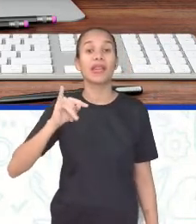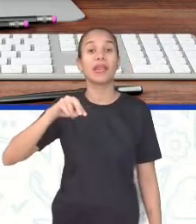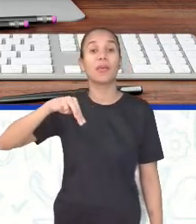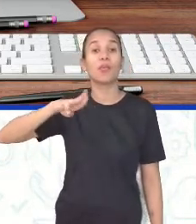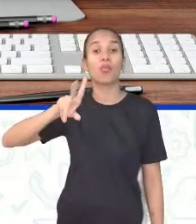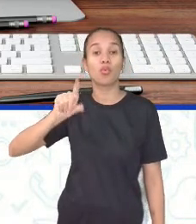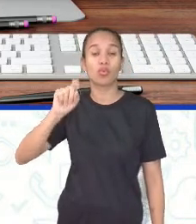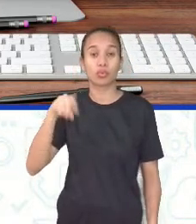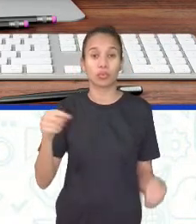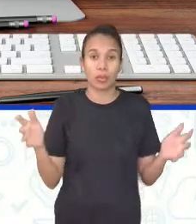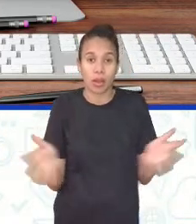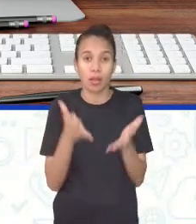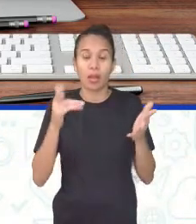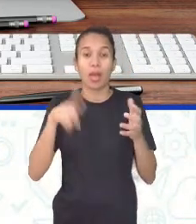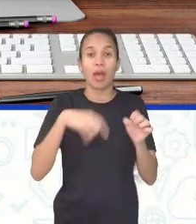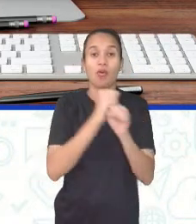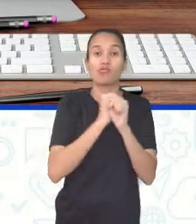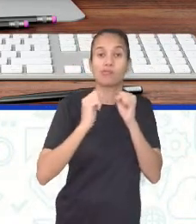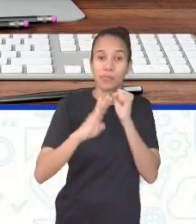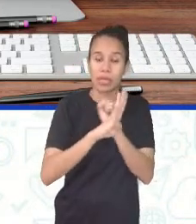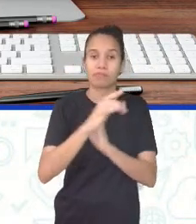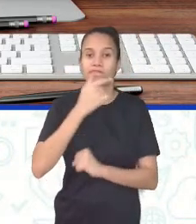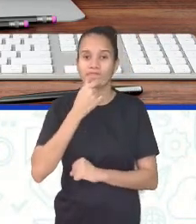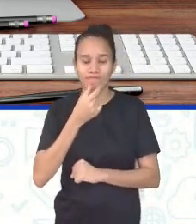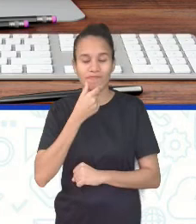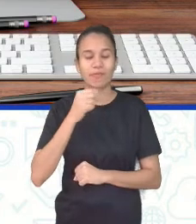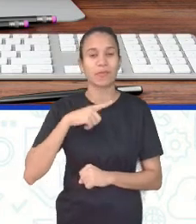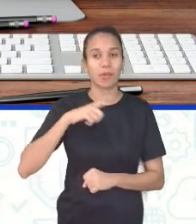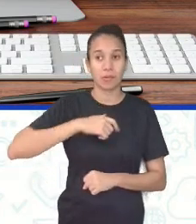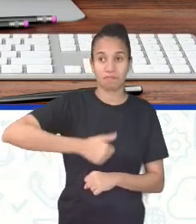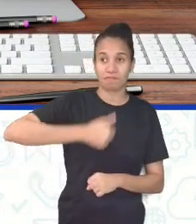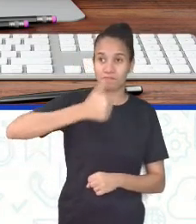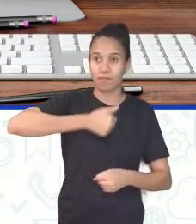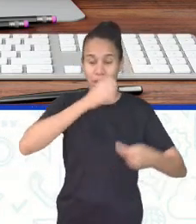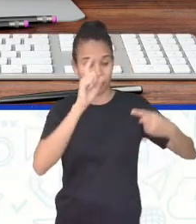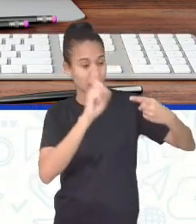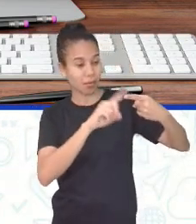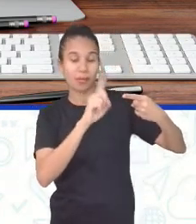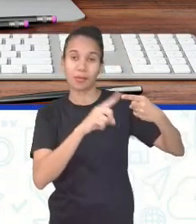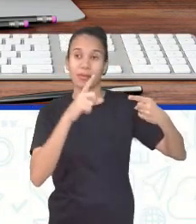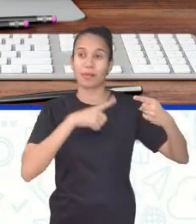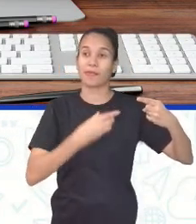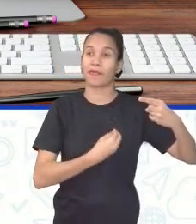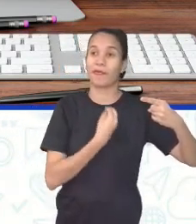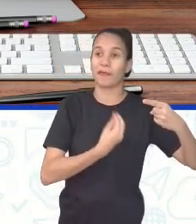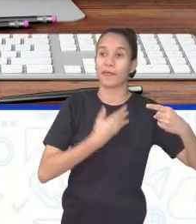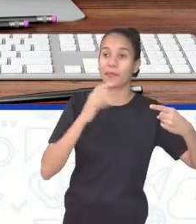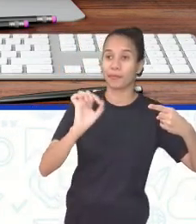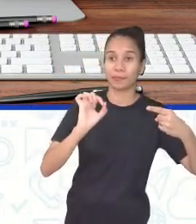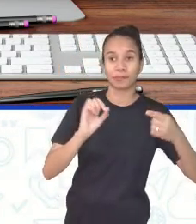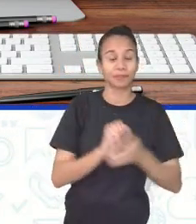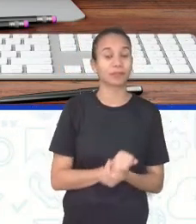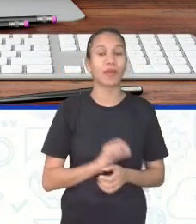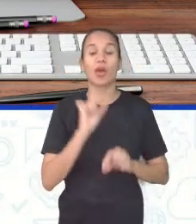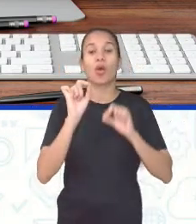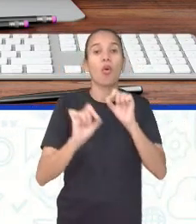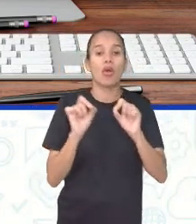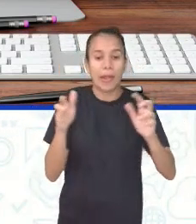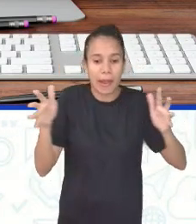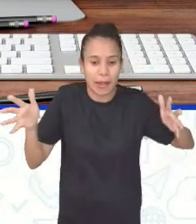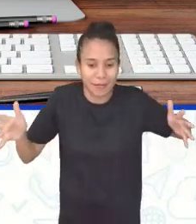substantivo masculino. E o primeiro item, eu já acho que estamos contemplando, que diz assim. Aquilo que